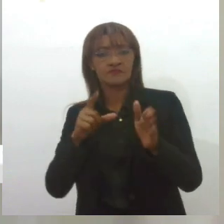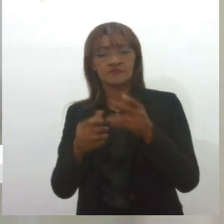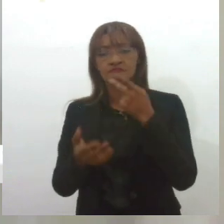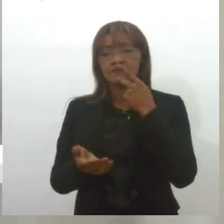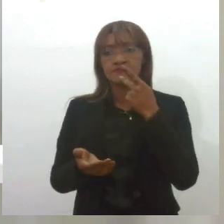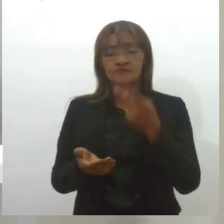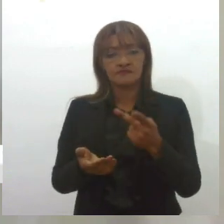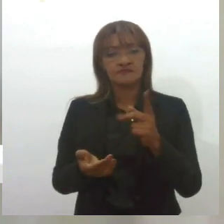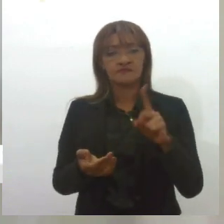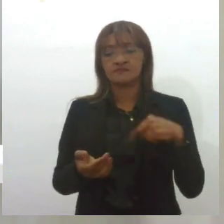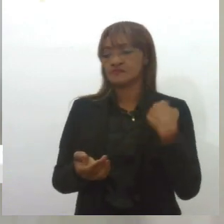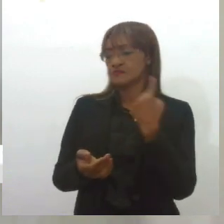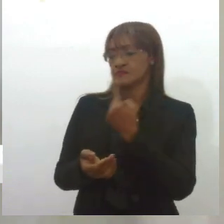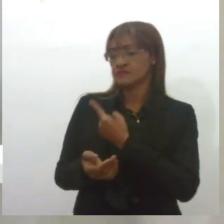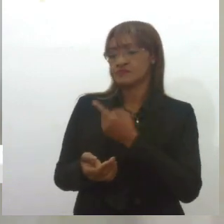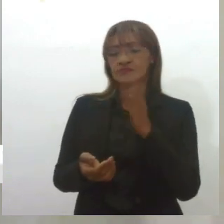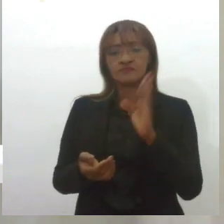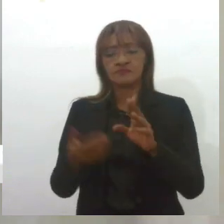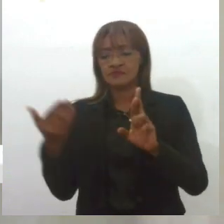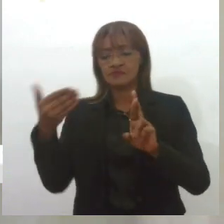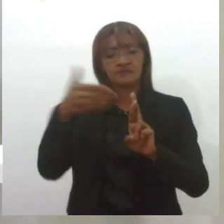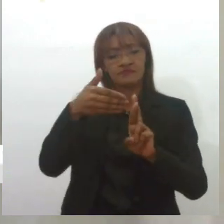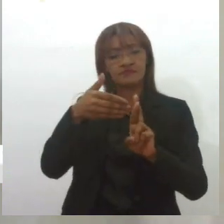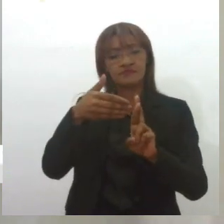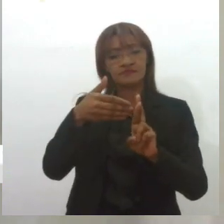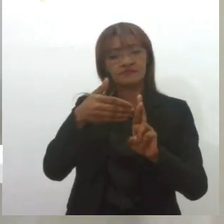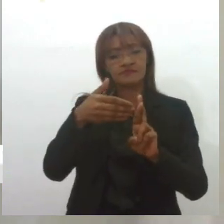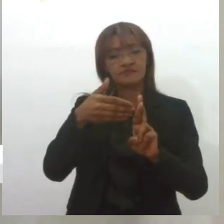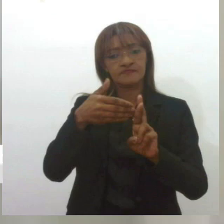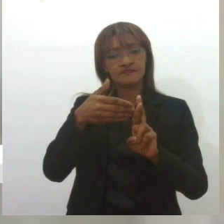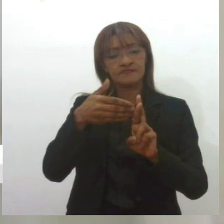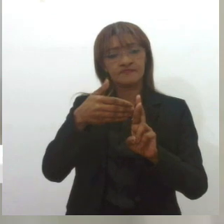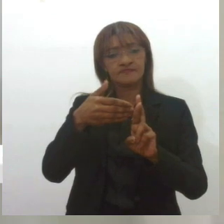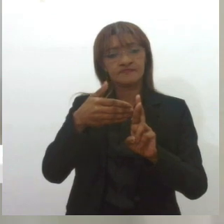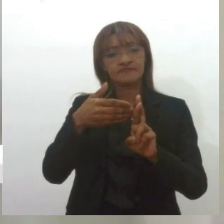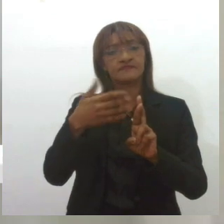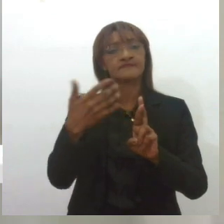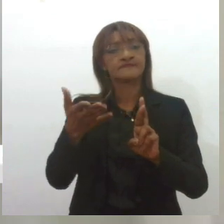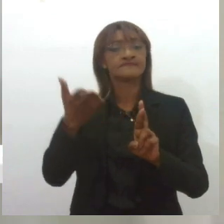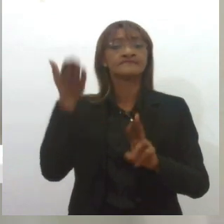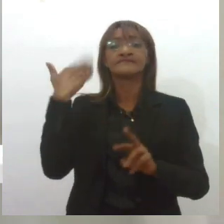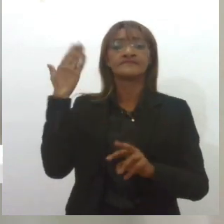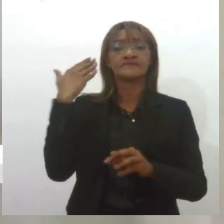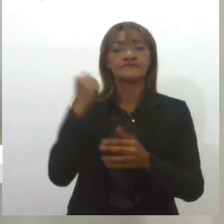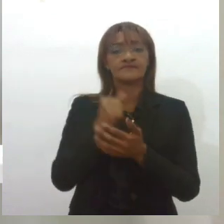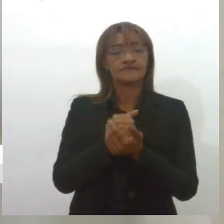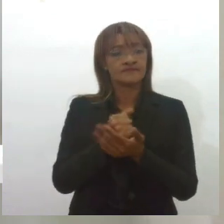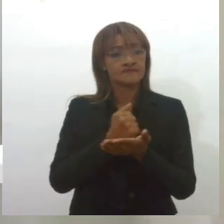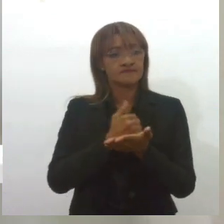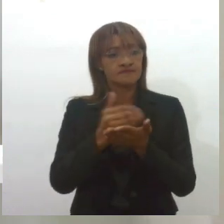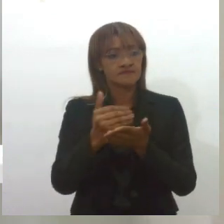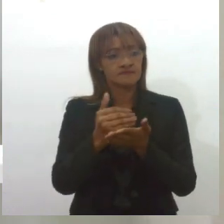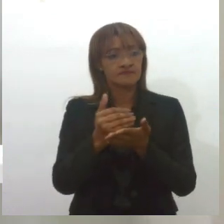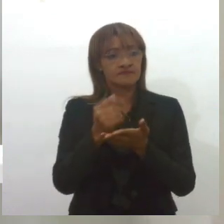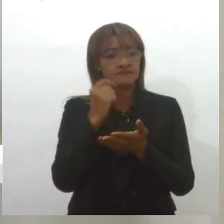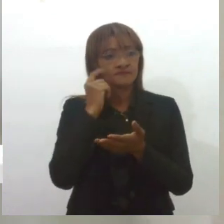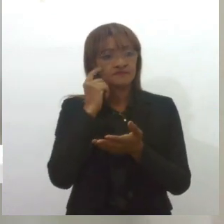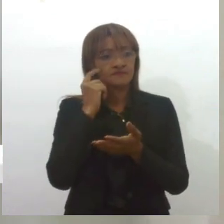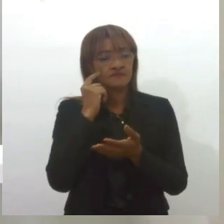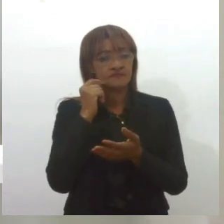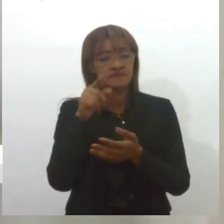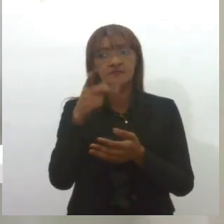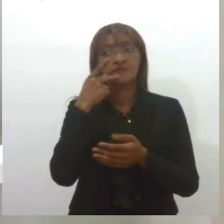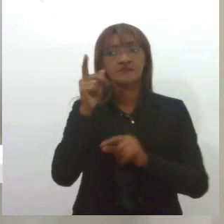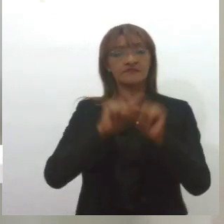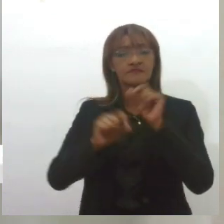que nós somos, vamos dizer assim, referência, referência nesse sentido. E na época que nós entramos, você falou aí o que